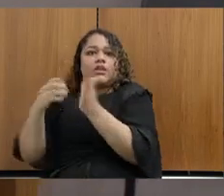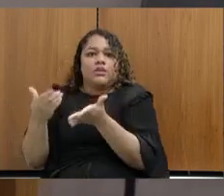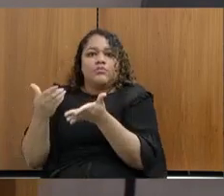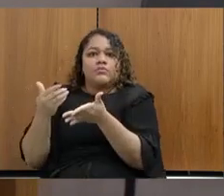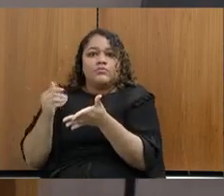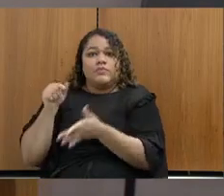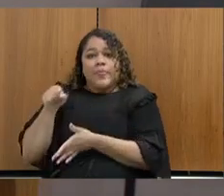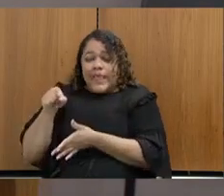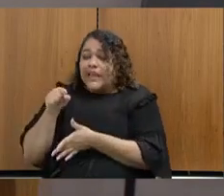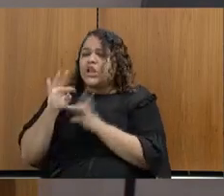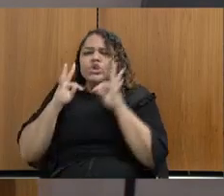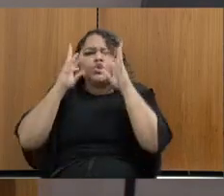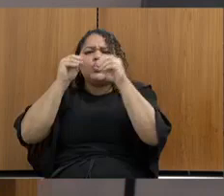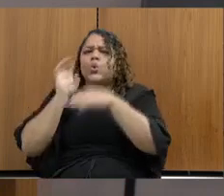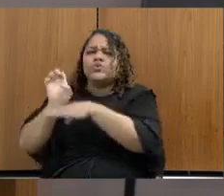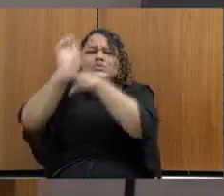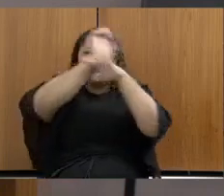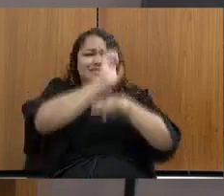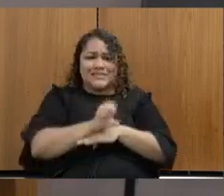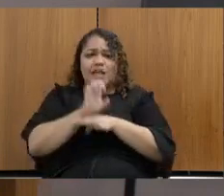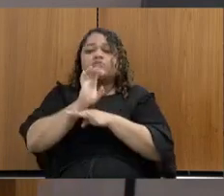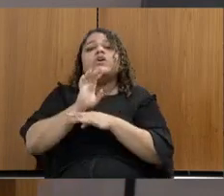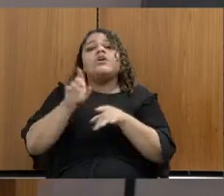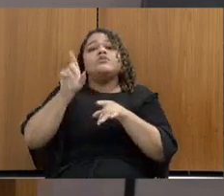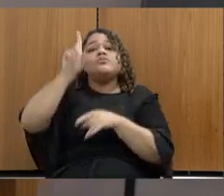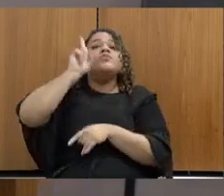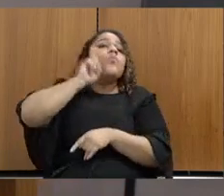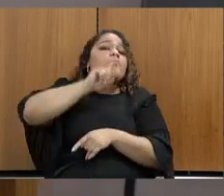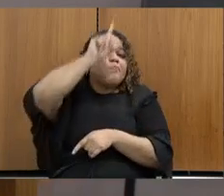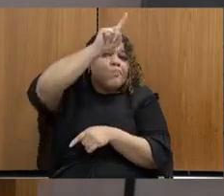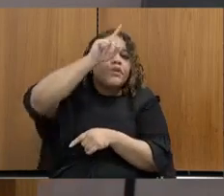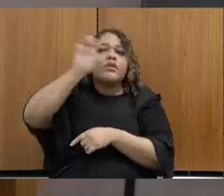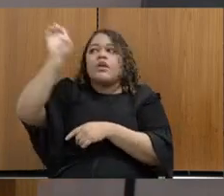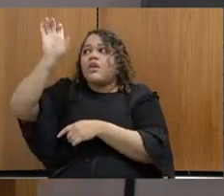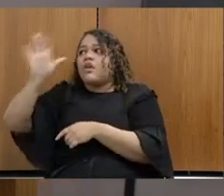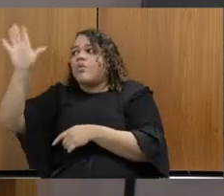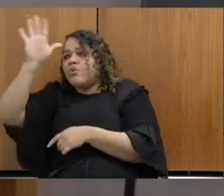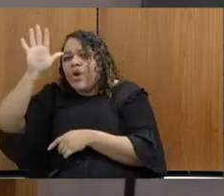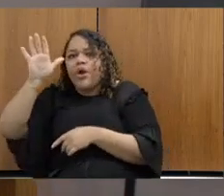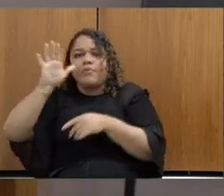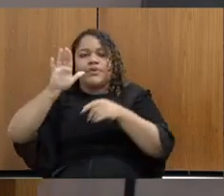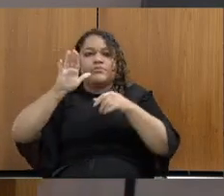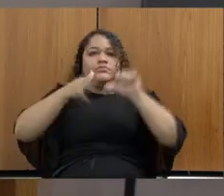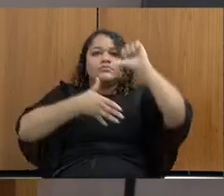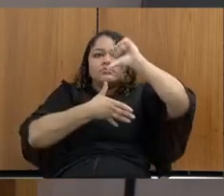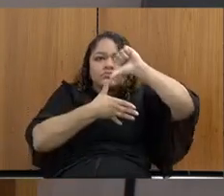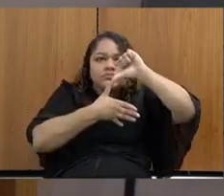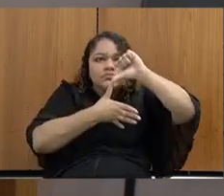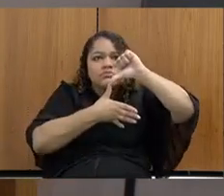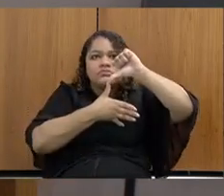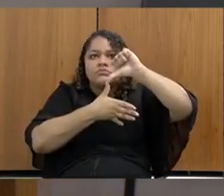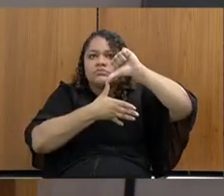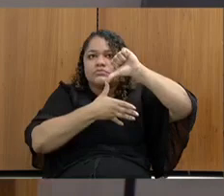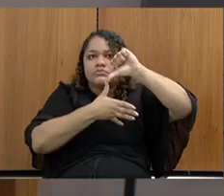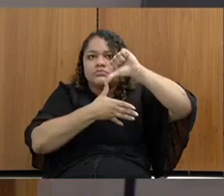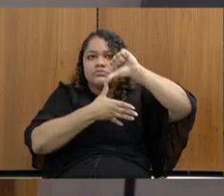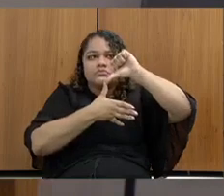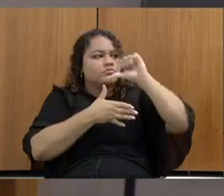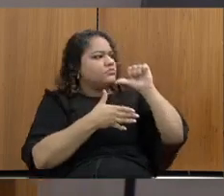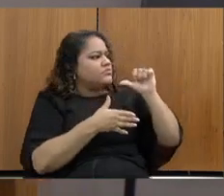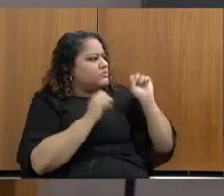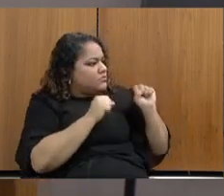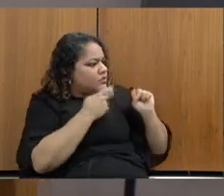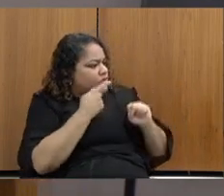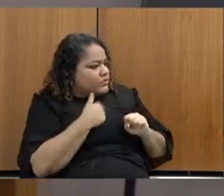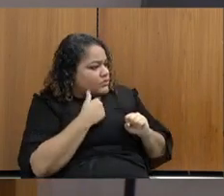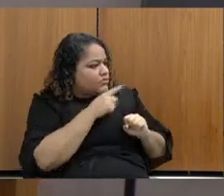o PCC está na Europa, o PCC está nos Estados Unidos, o PCC está em toda a América do Sul, o PCC está em toda Calma, Comando, isso é outra coisa, eu posso falar ou